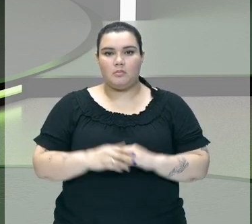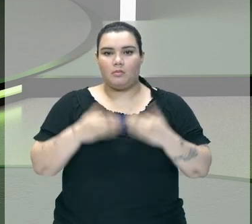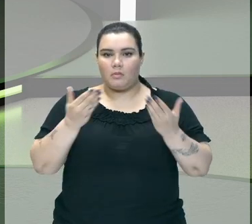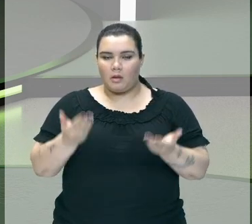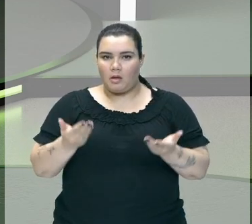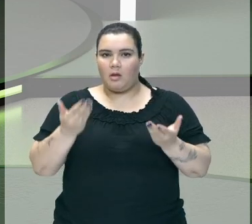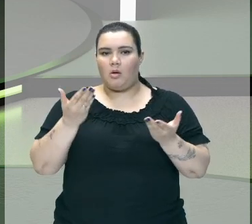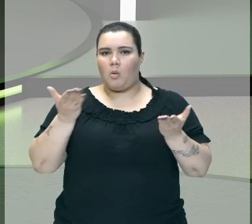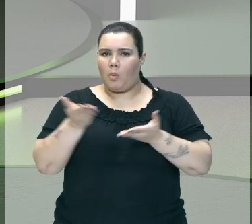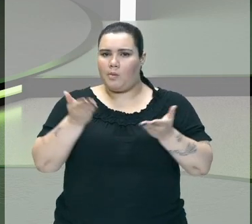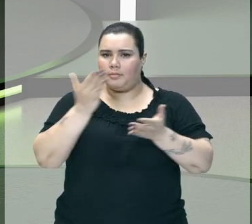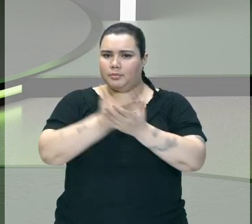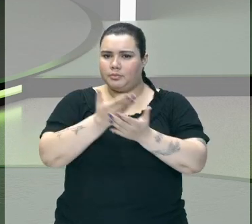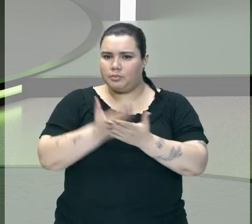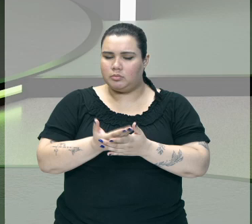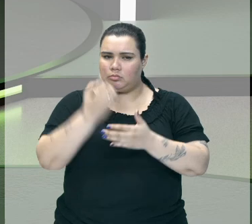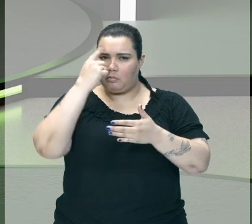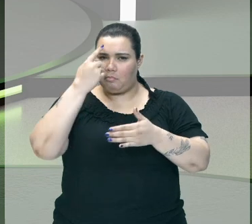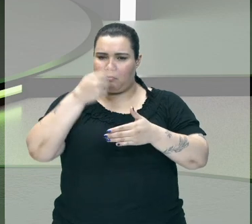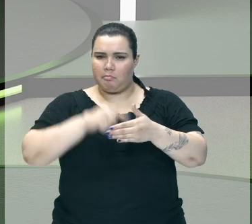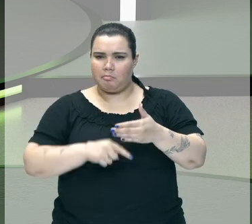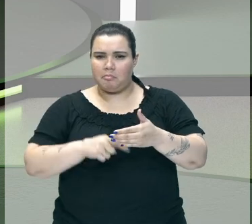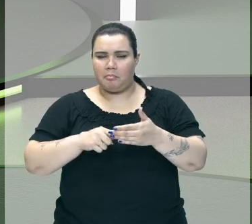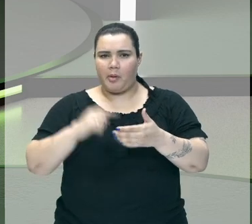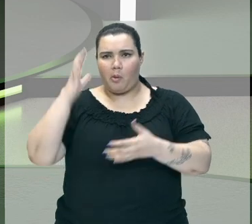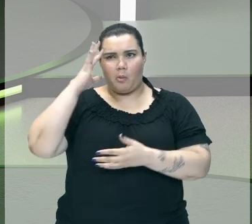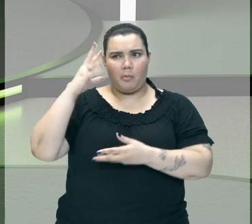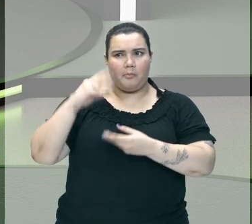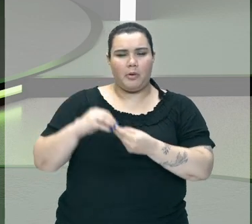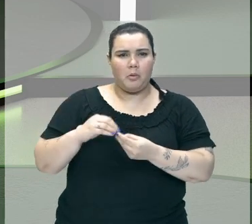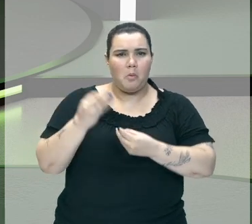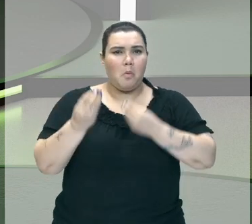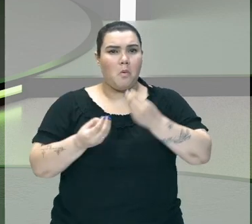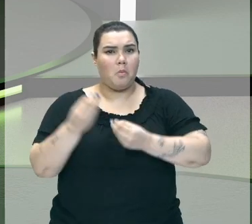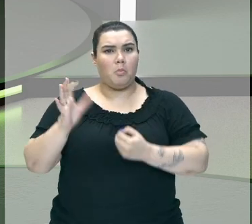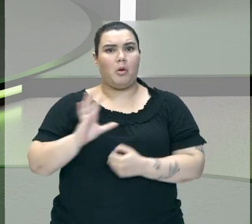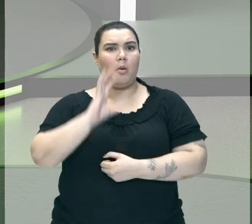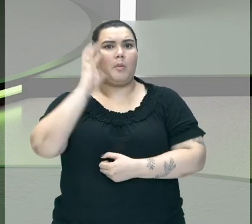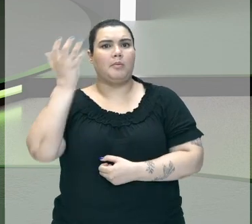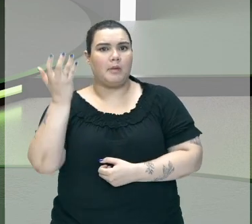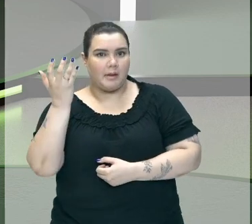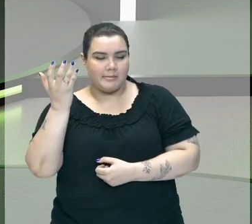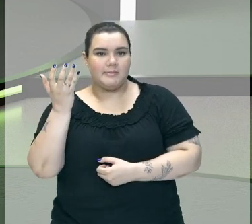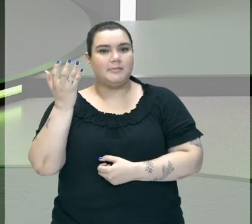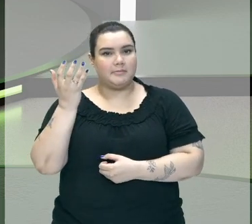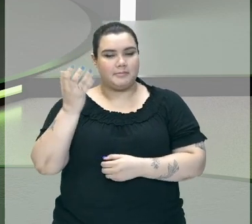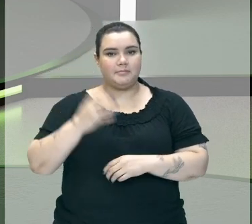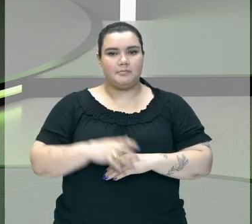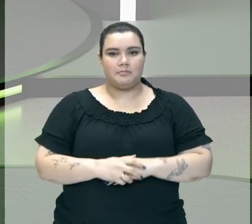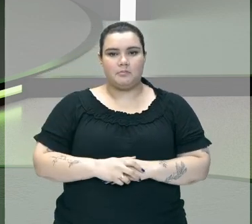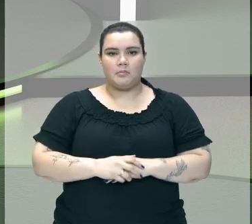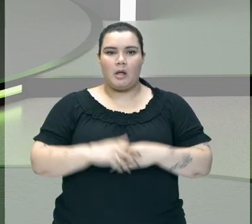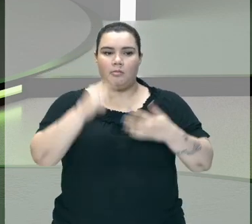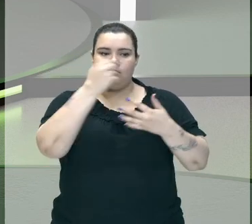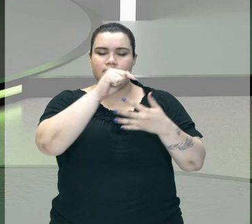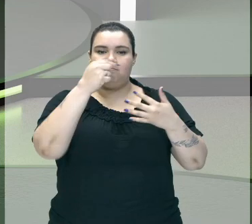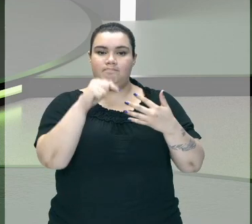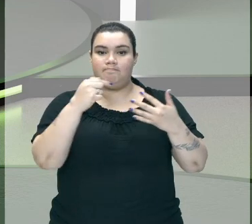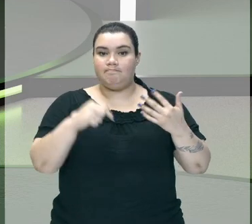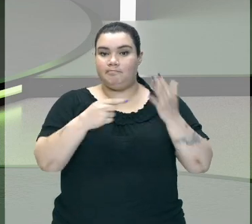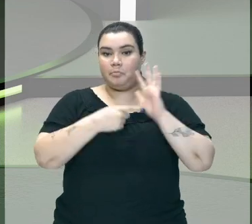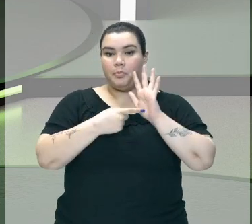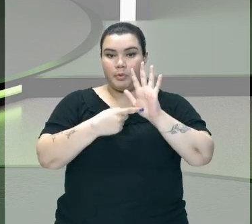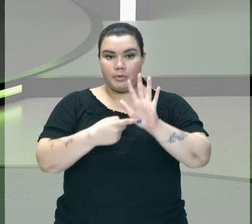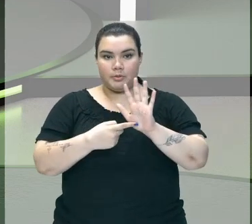aprofundar aqui E procurar entender o que é esse fenômeno Eu vou citar aqui alguns outros exemplos Deem uma